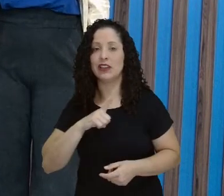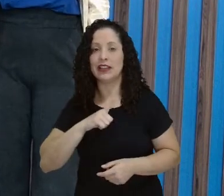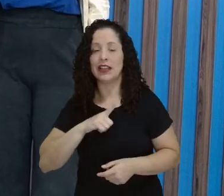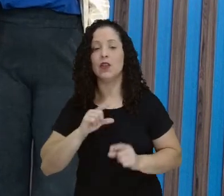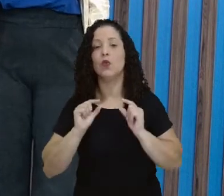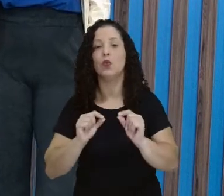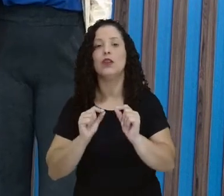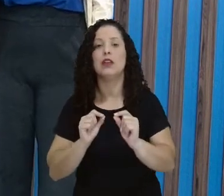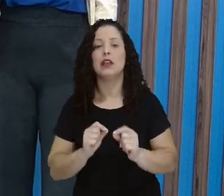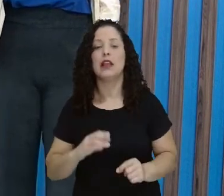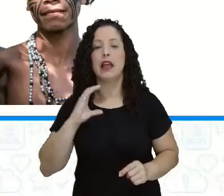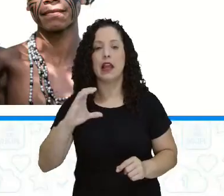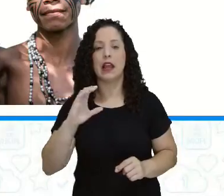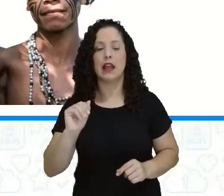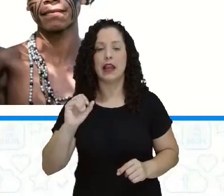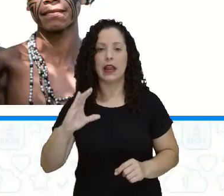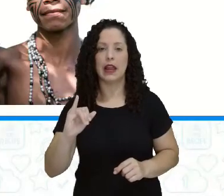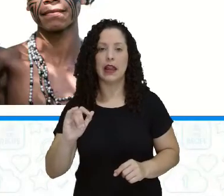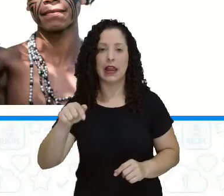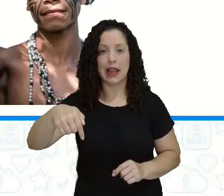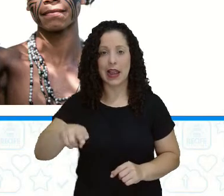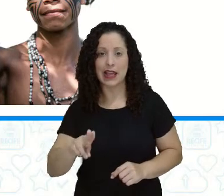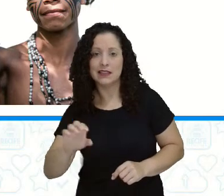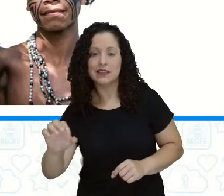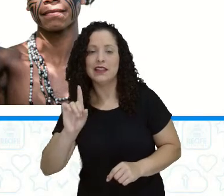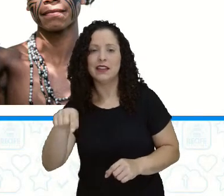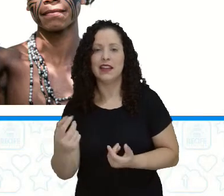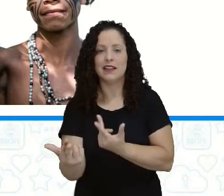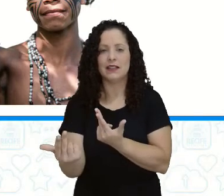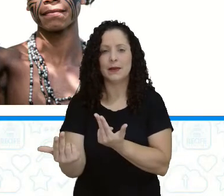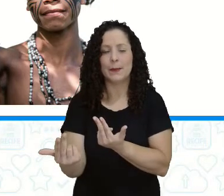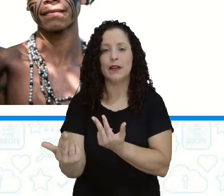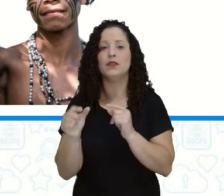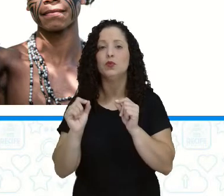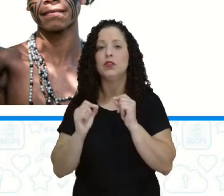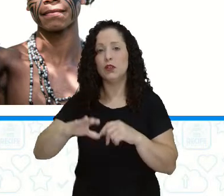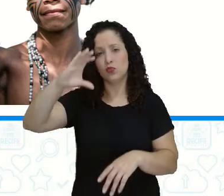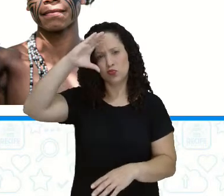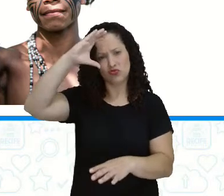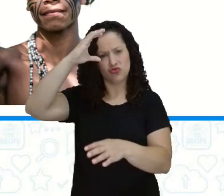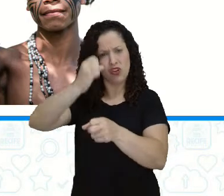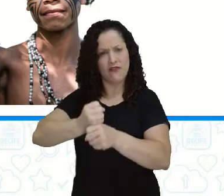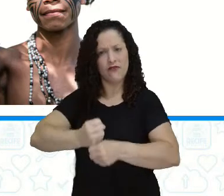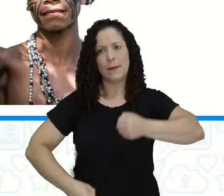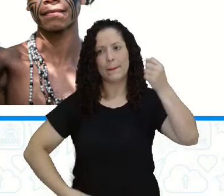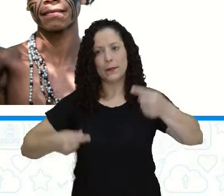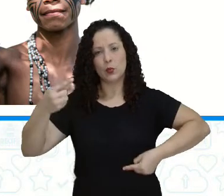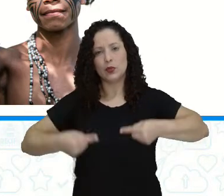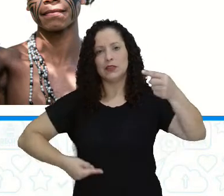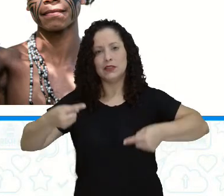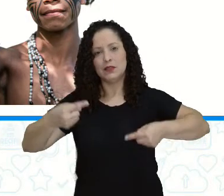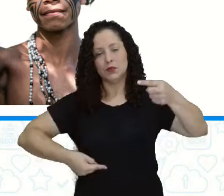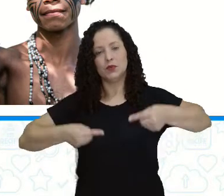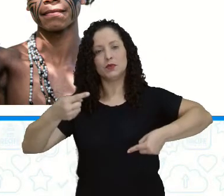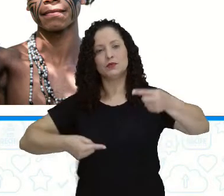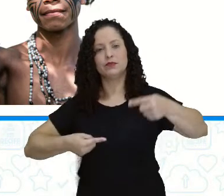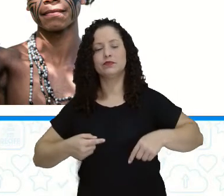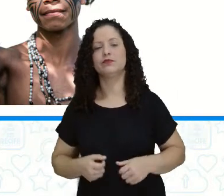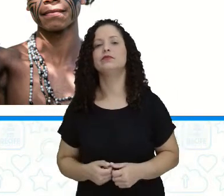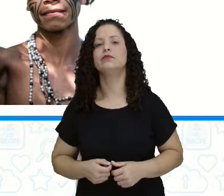político. O chefe político é conhecido como o cacique. O pajé, ele é o chefe